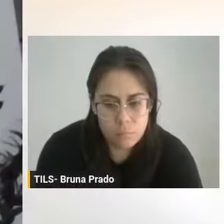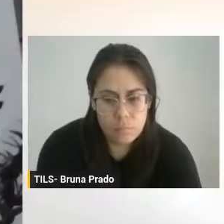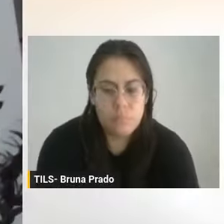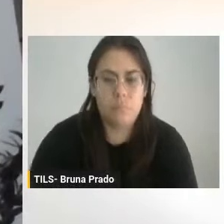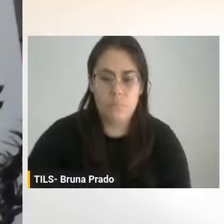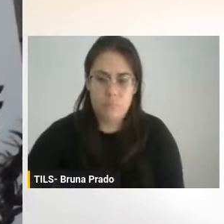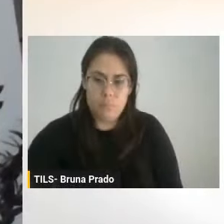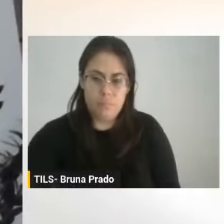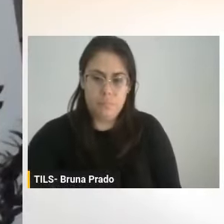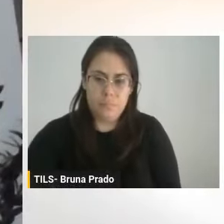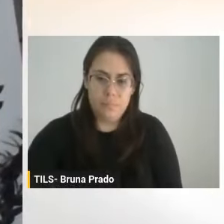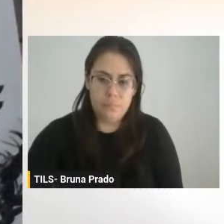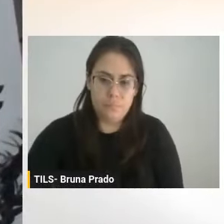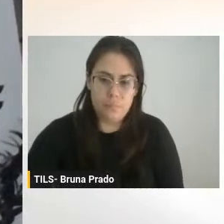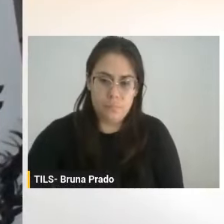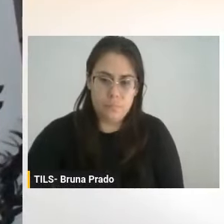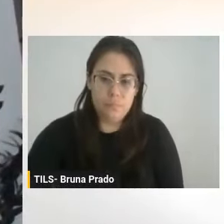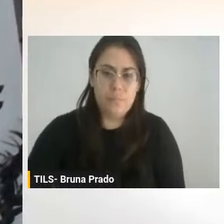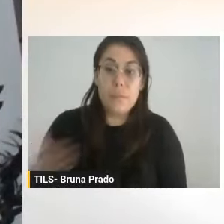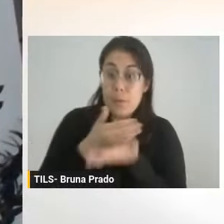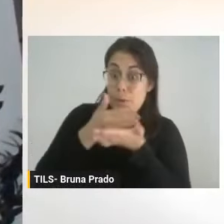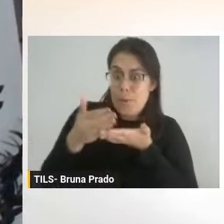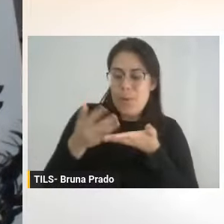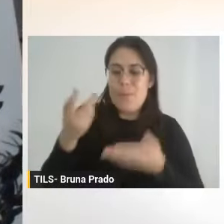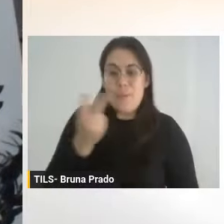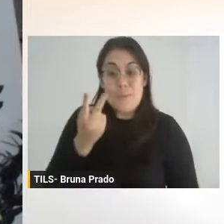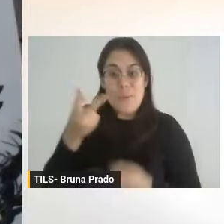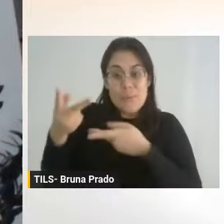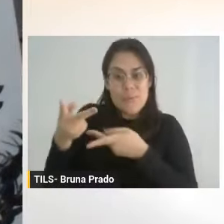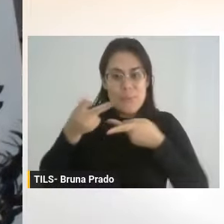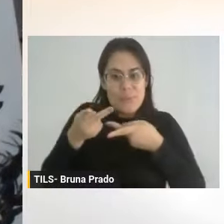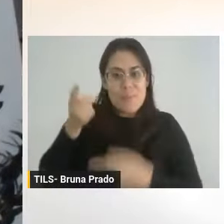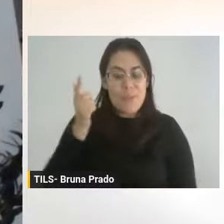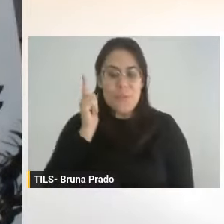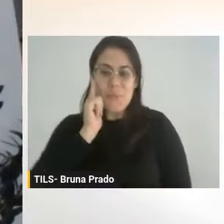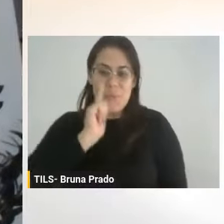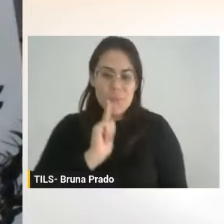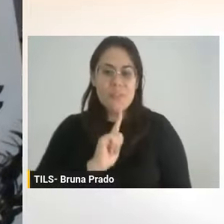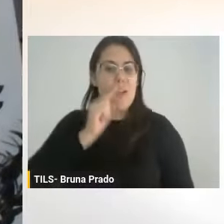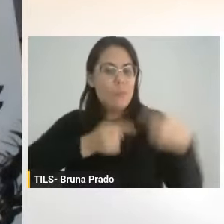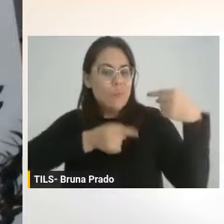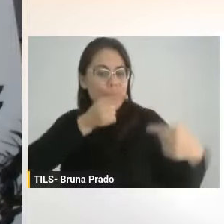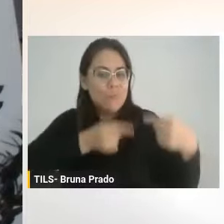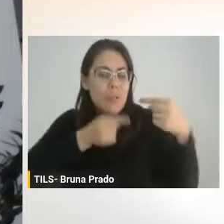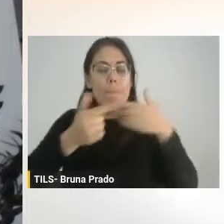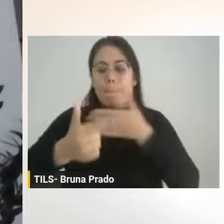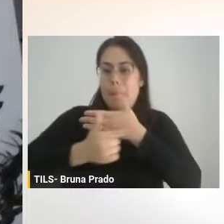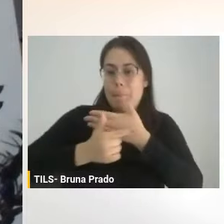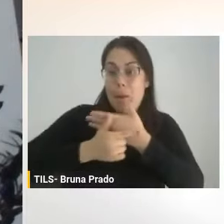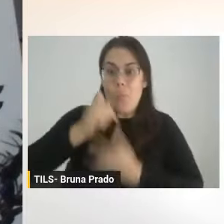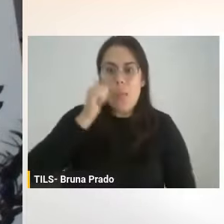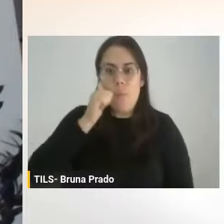E neste bloco teremos mais dois convidados para que possamos avançar na discussão sobre o papel da mulher na sociedade